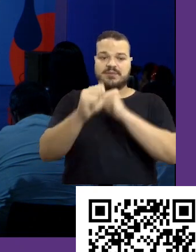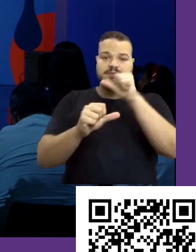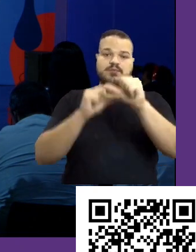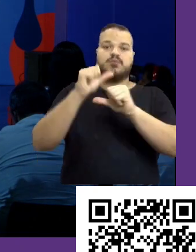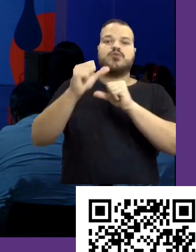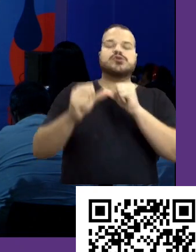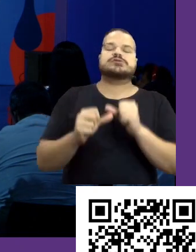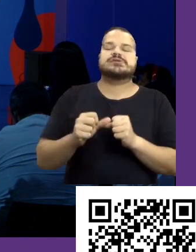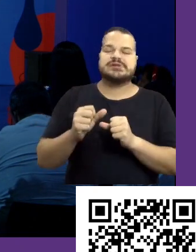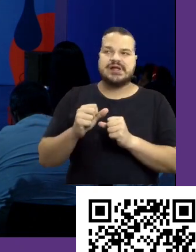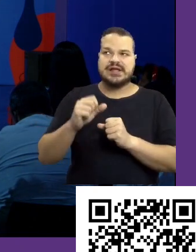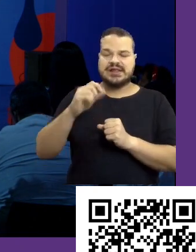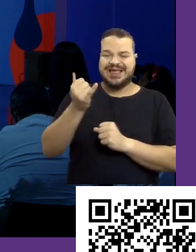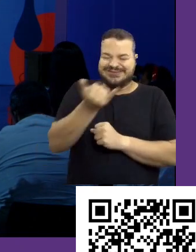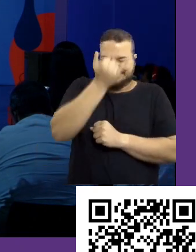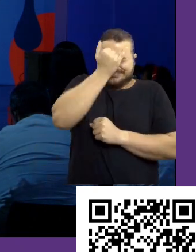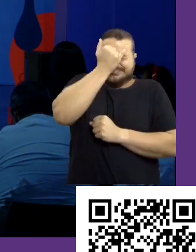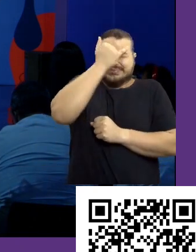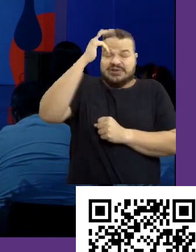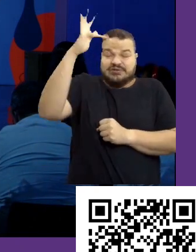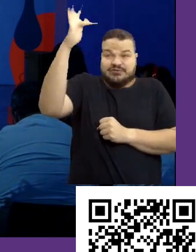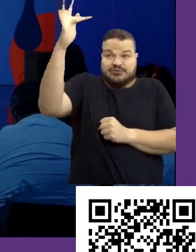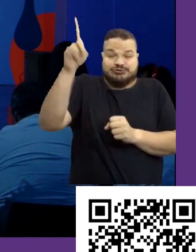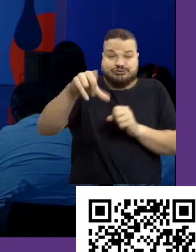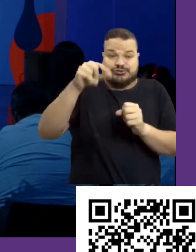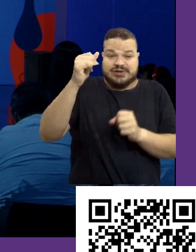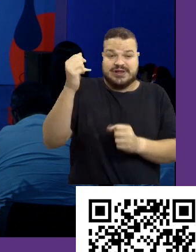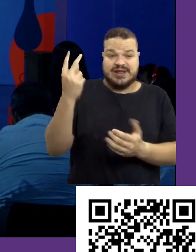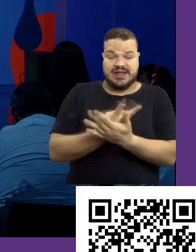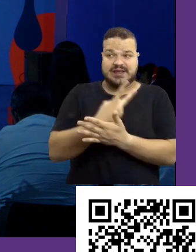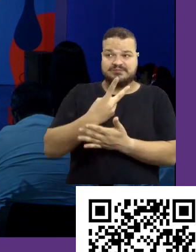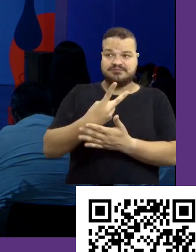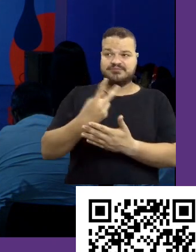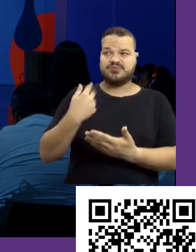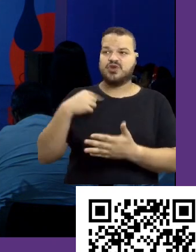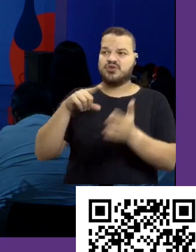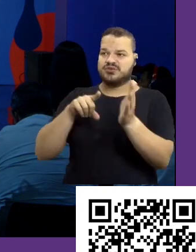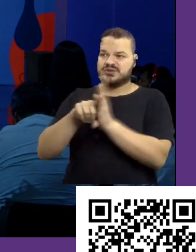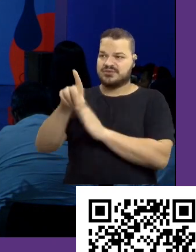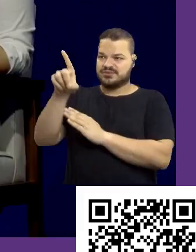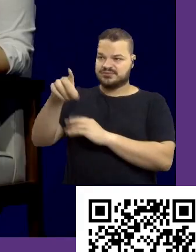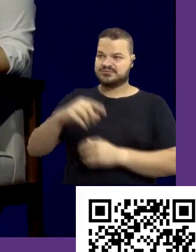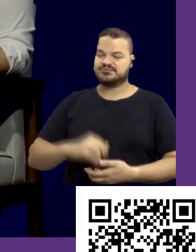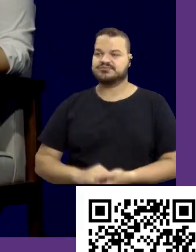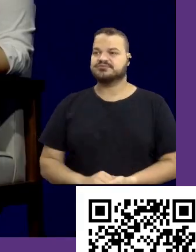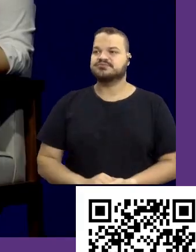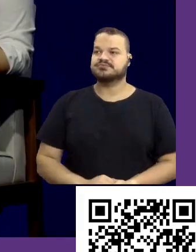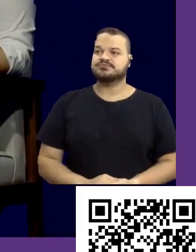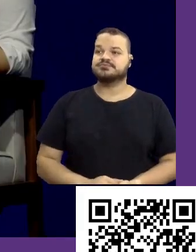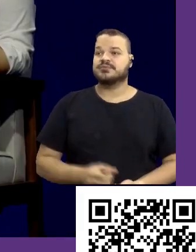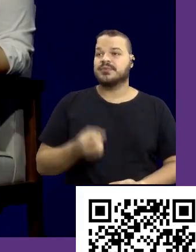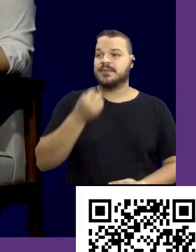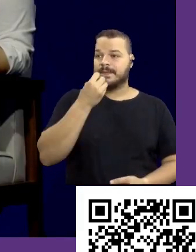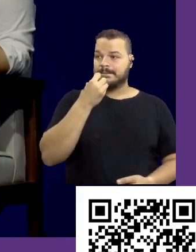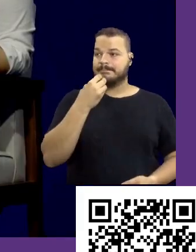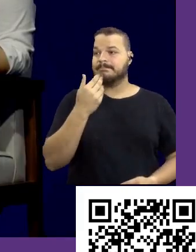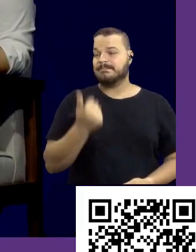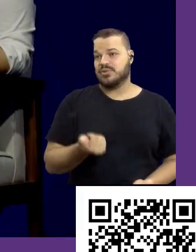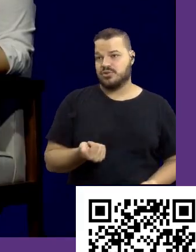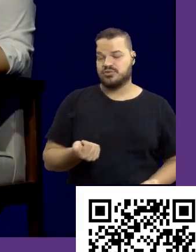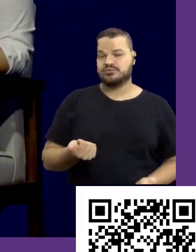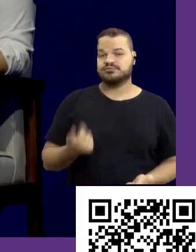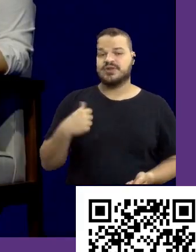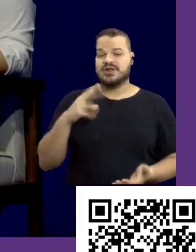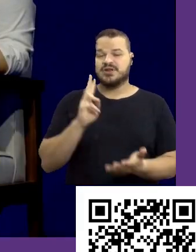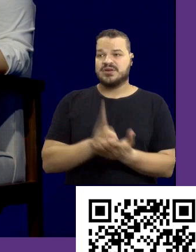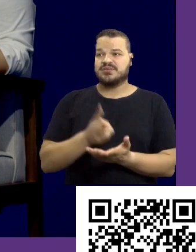bater aquele arrependimento. Perfeito. Perfeito. Coloca o timer das perguntas aqui pra gente. Vai. Bom, eu